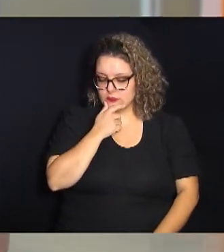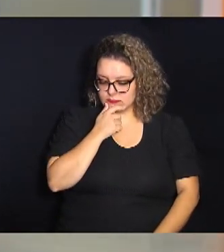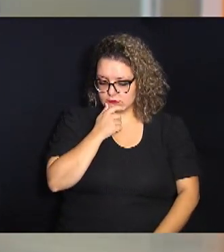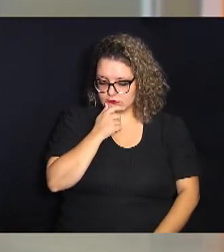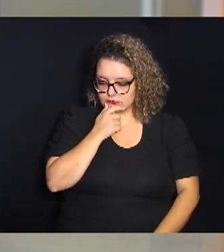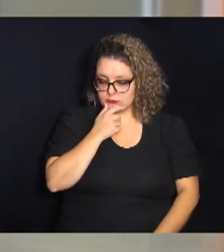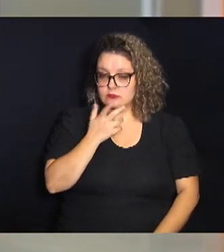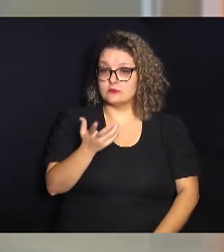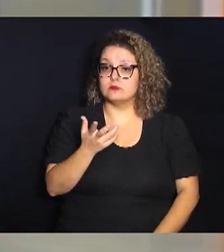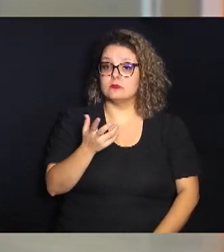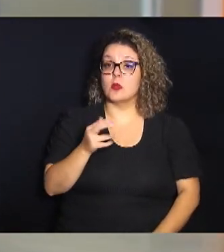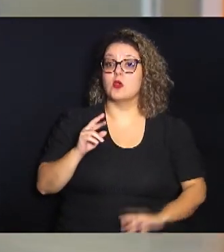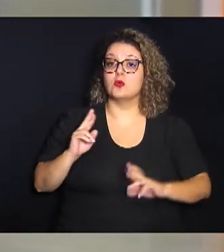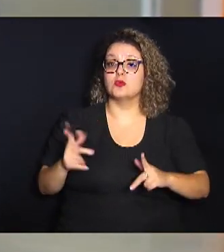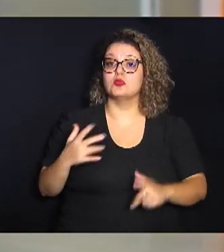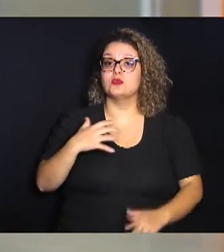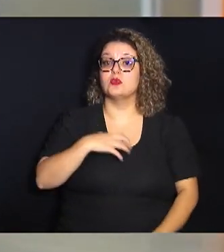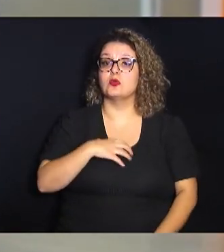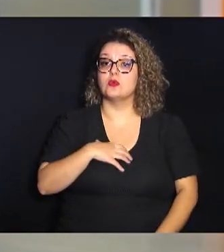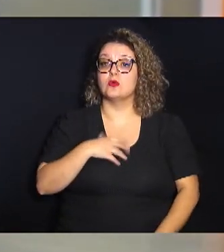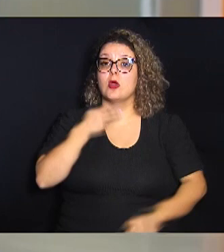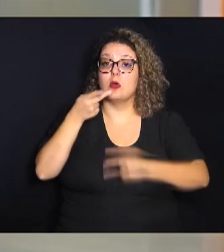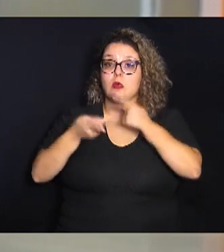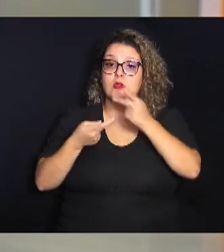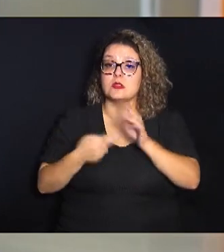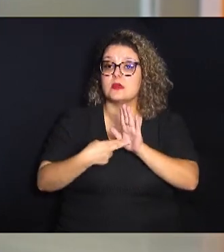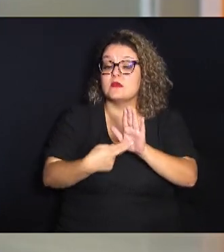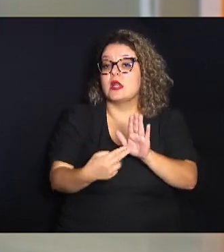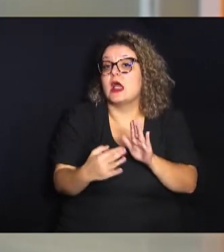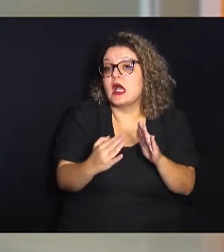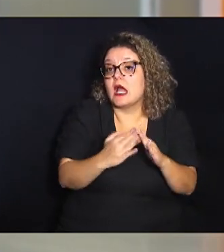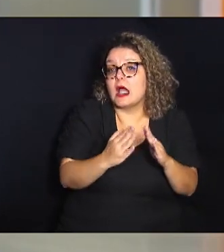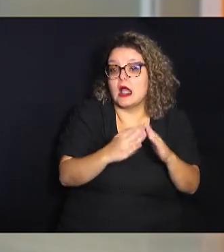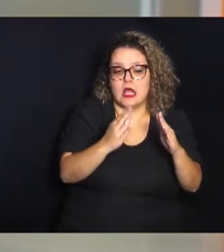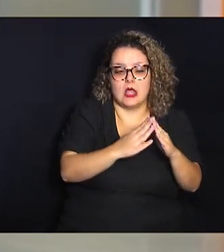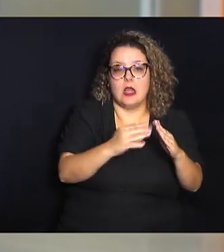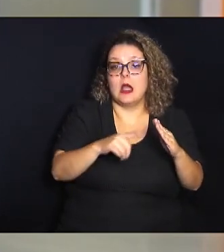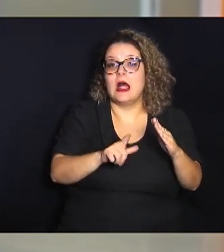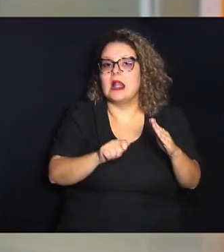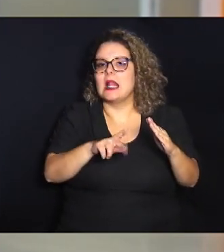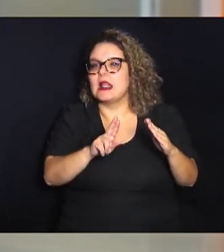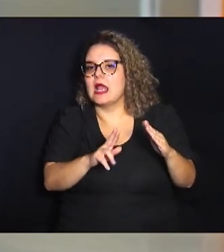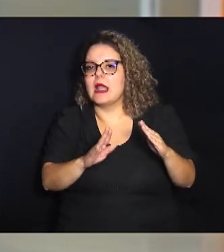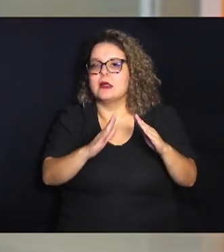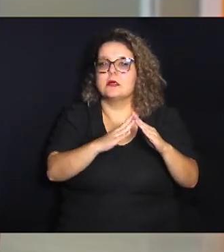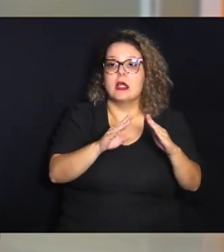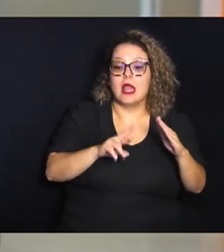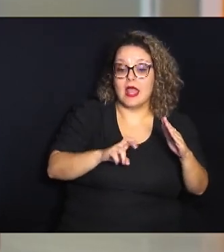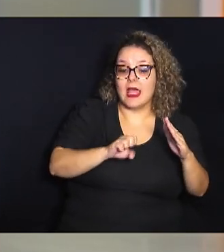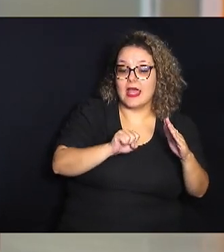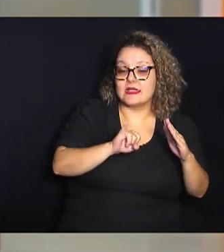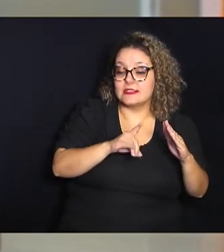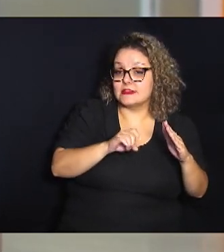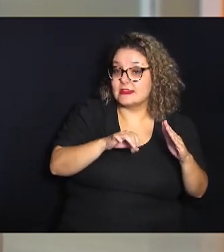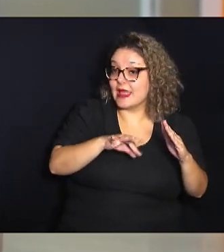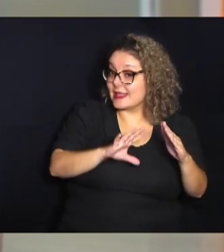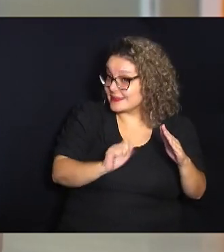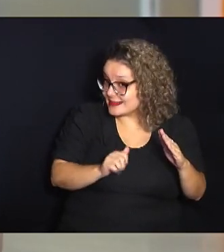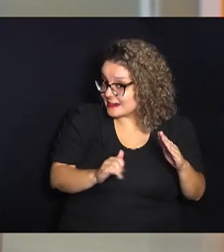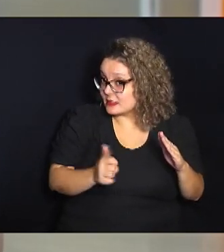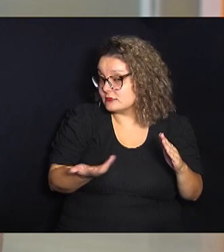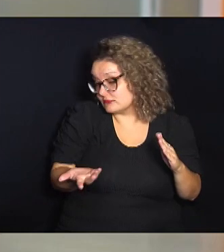os diferentes modos como você pode se referir a casa a casa o lar a residência mas dependendo do contexto